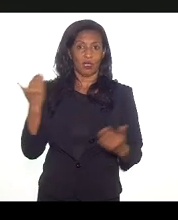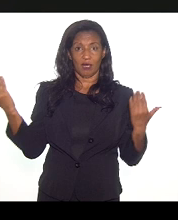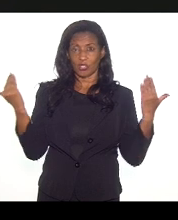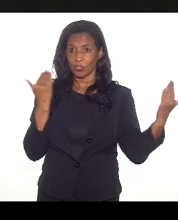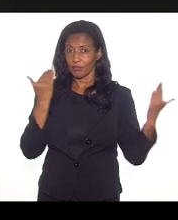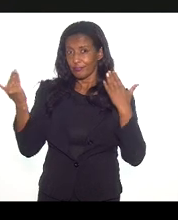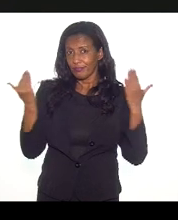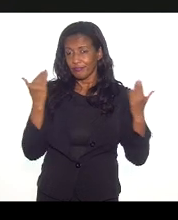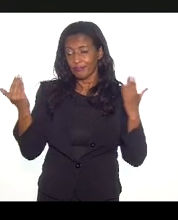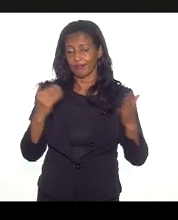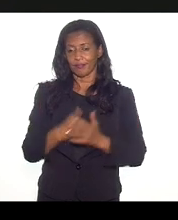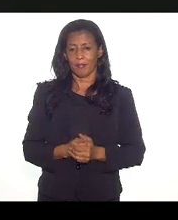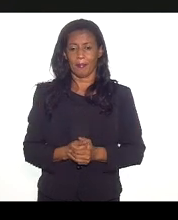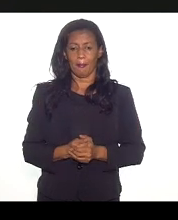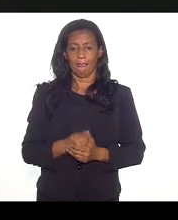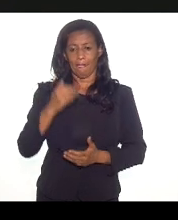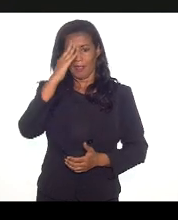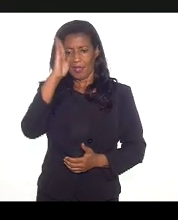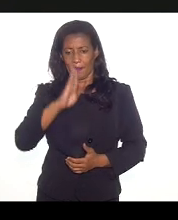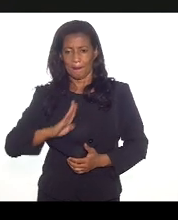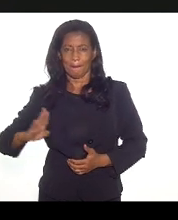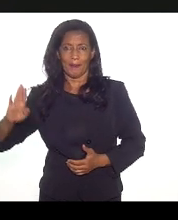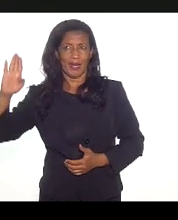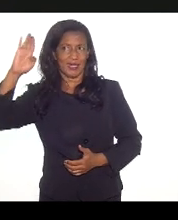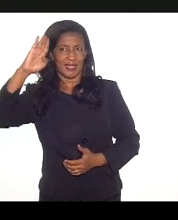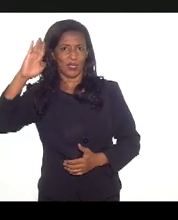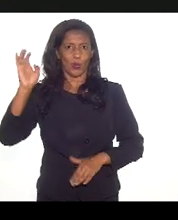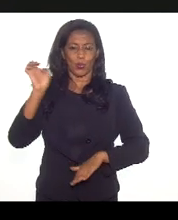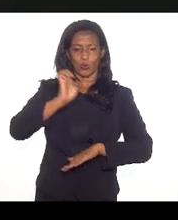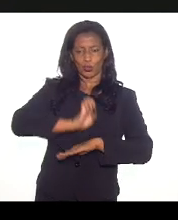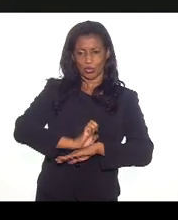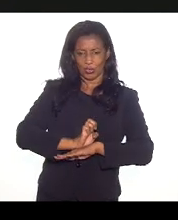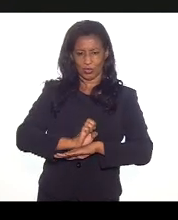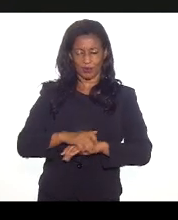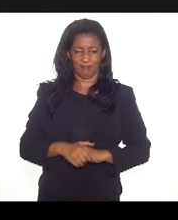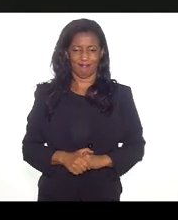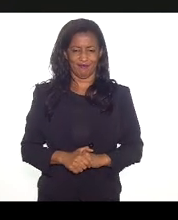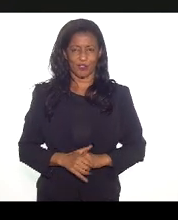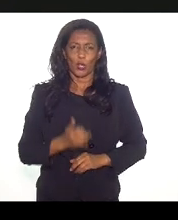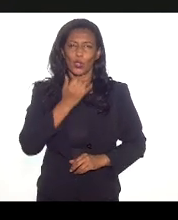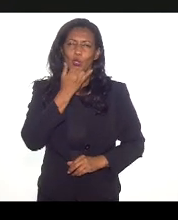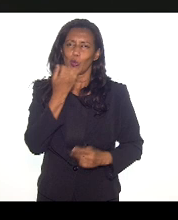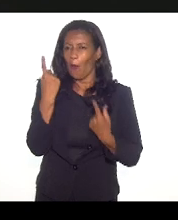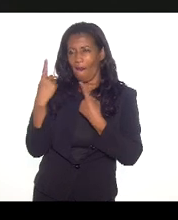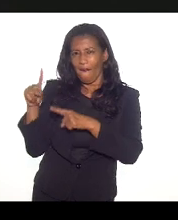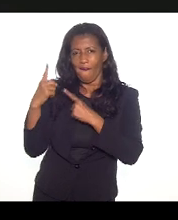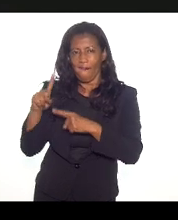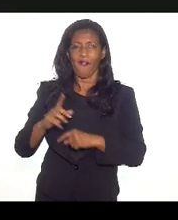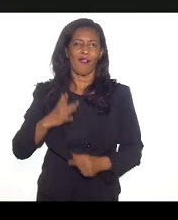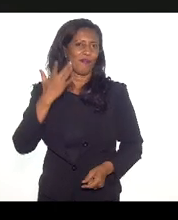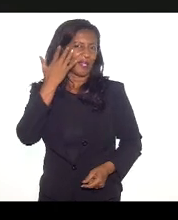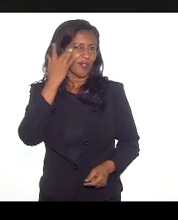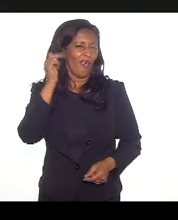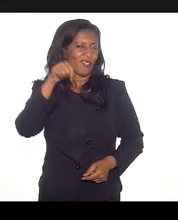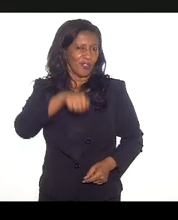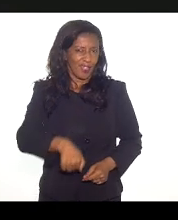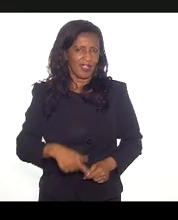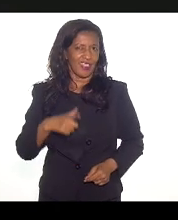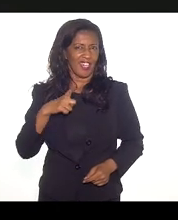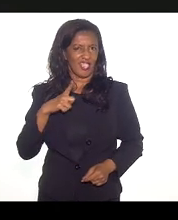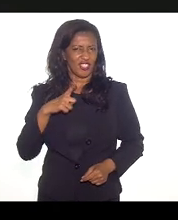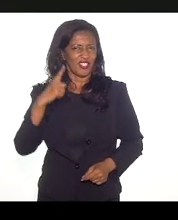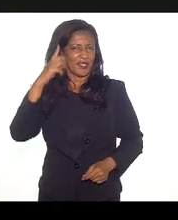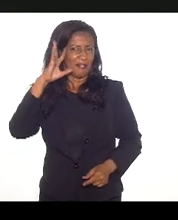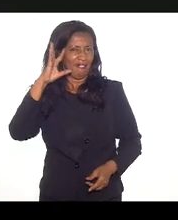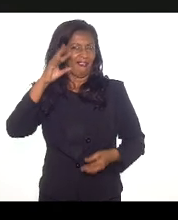a discussão do Brasil com a discussão do Estado, desculpe a provocação, Valdeck, mas acho que aqui a gente tem muito essa tradição